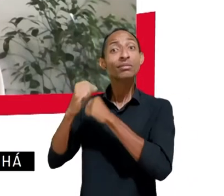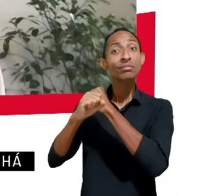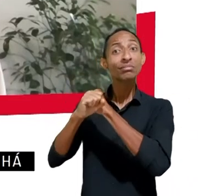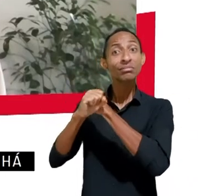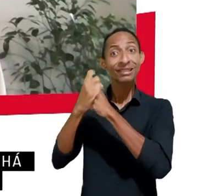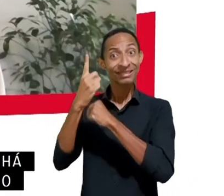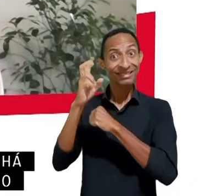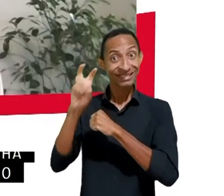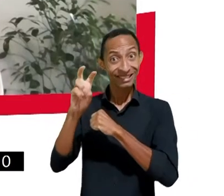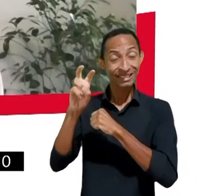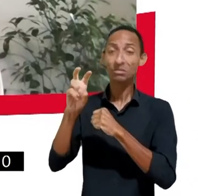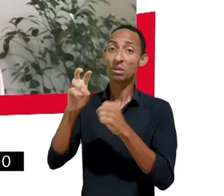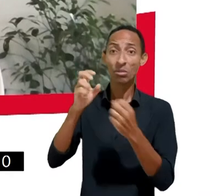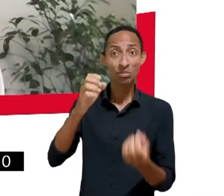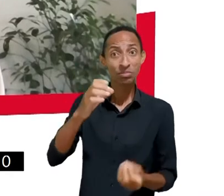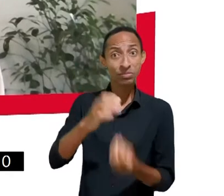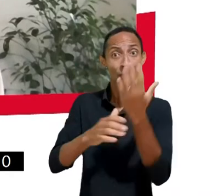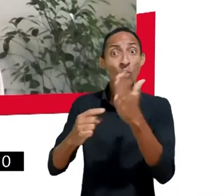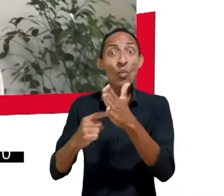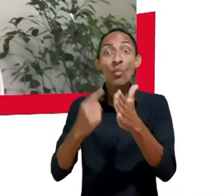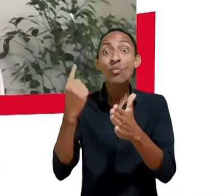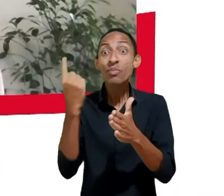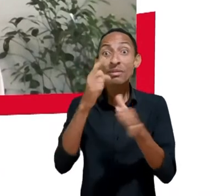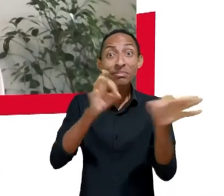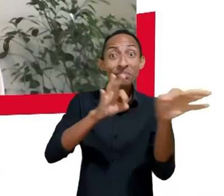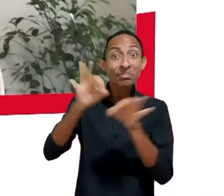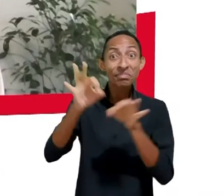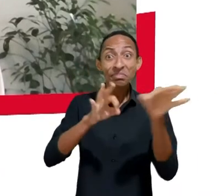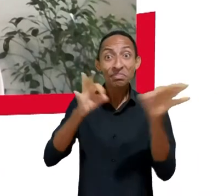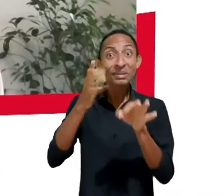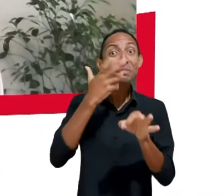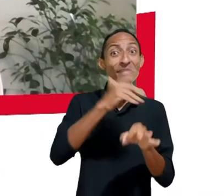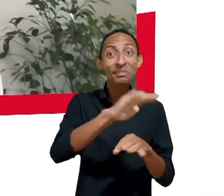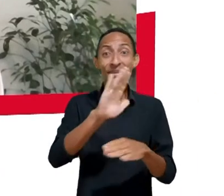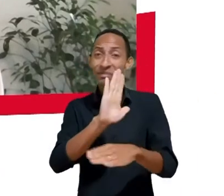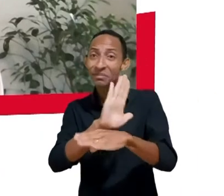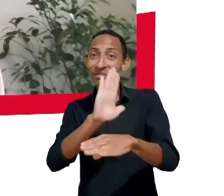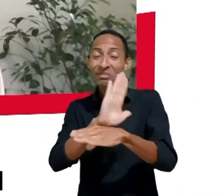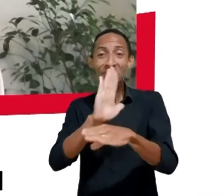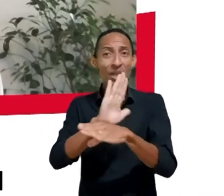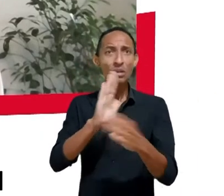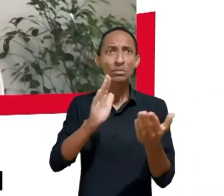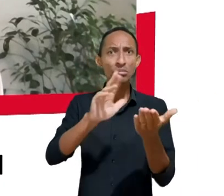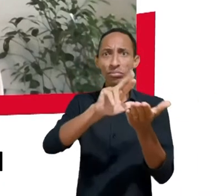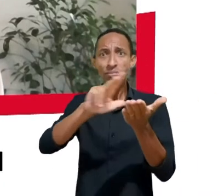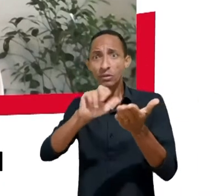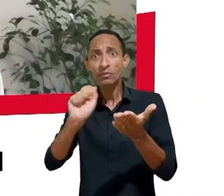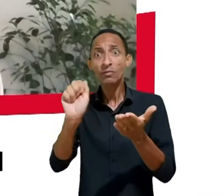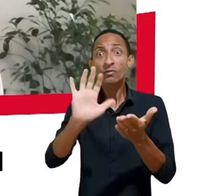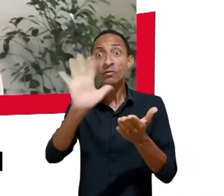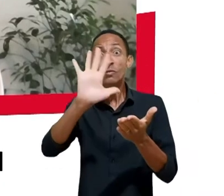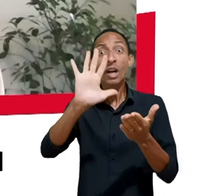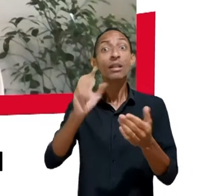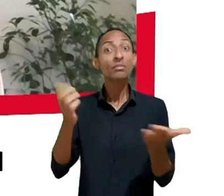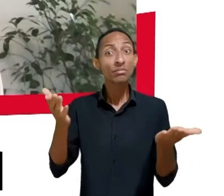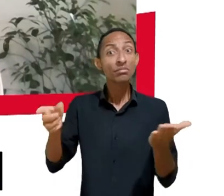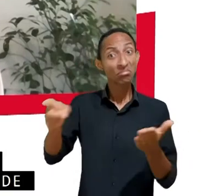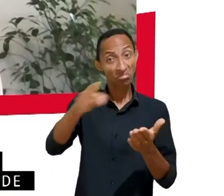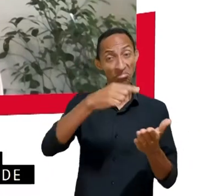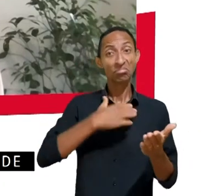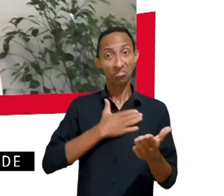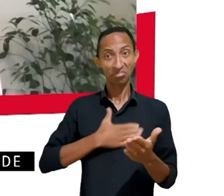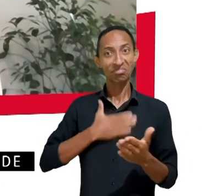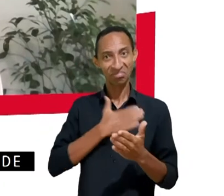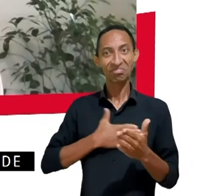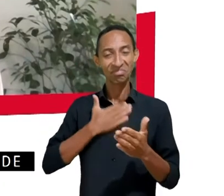visionária trazer a discussão sobre a formação de valores consumistas e o impacto do direcionamento de publicidade em crianças para a